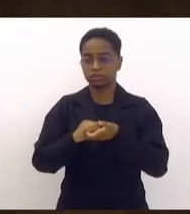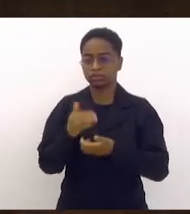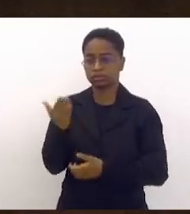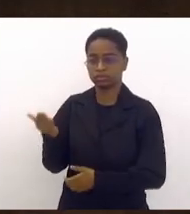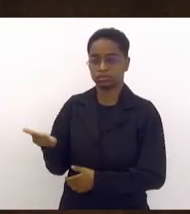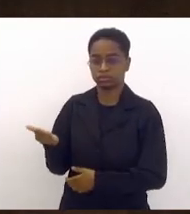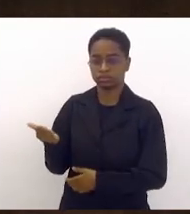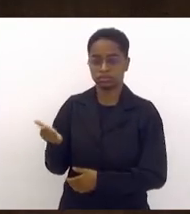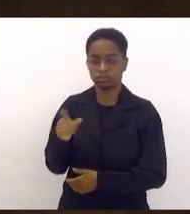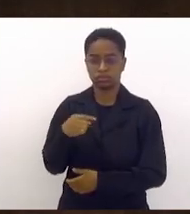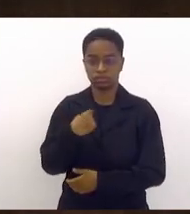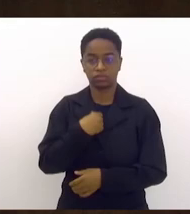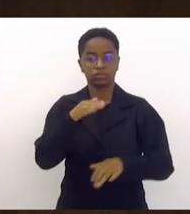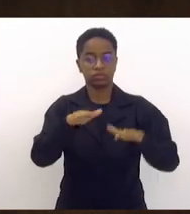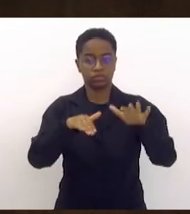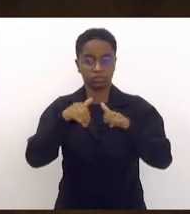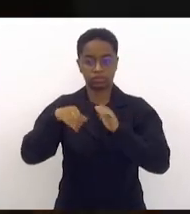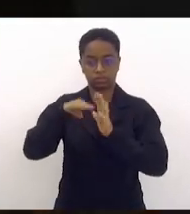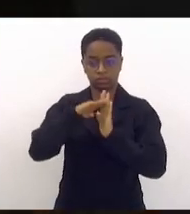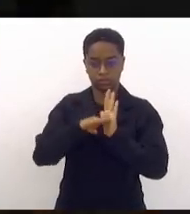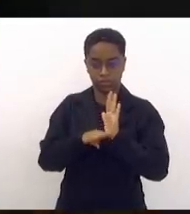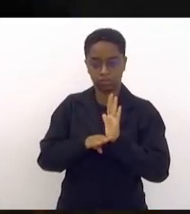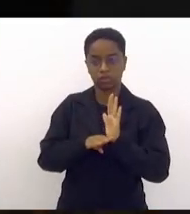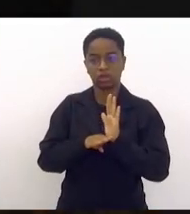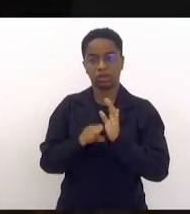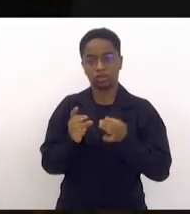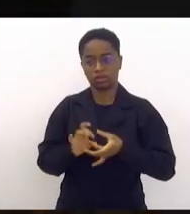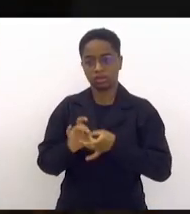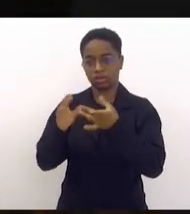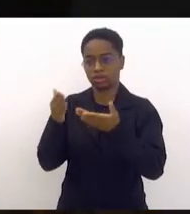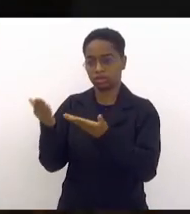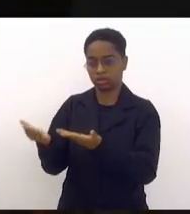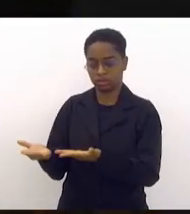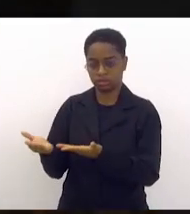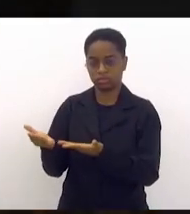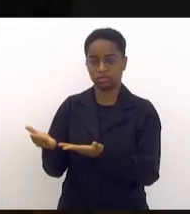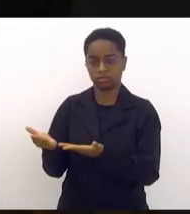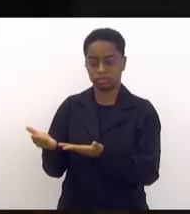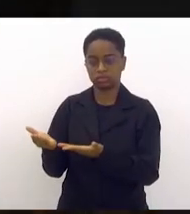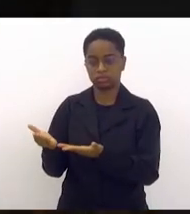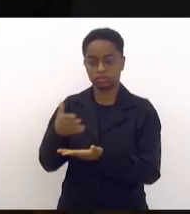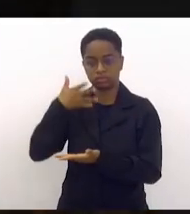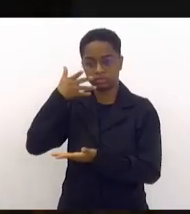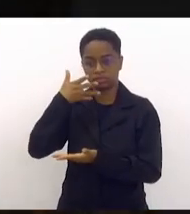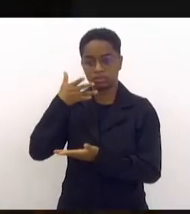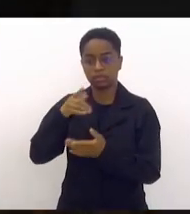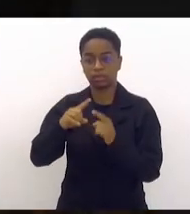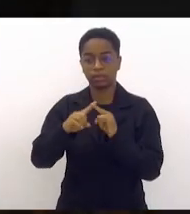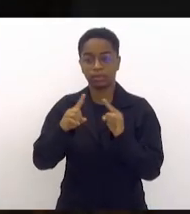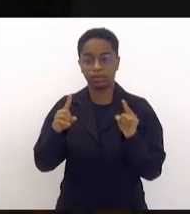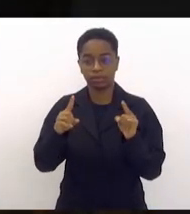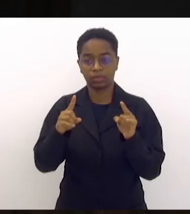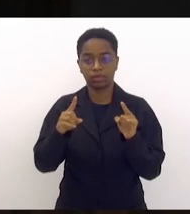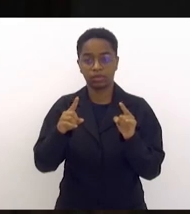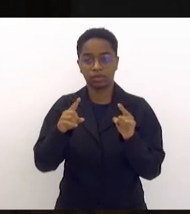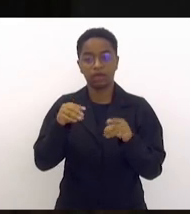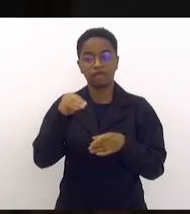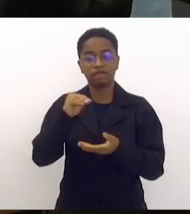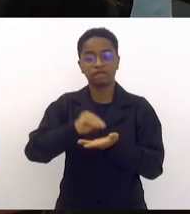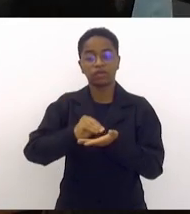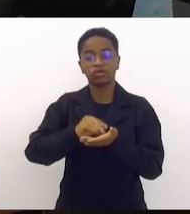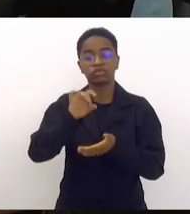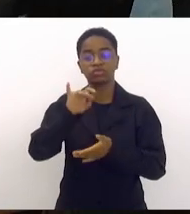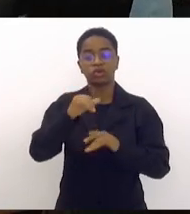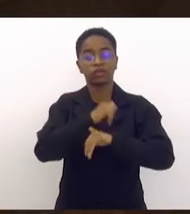A presidência chama os trabalhos à ordem, concedendo a vossa excelência, e só lhe resta a declaração de voto.